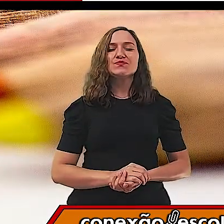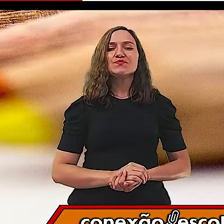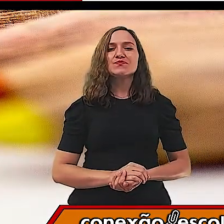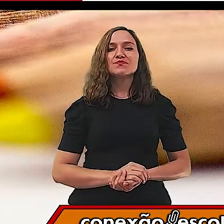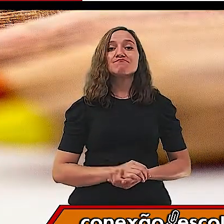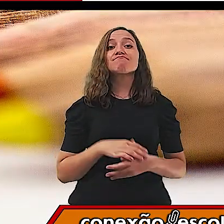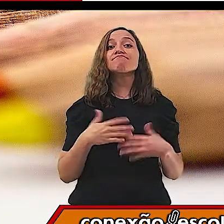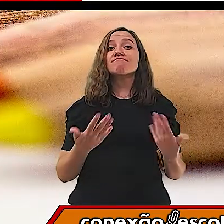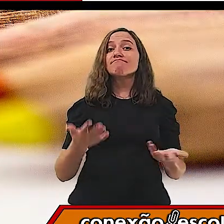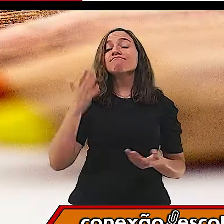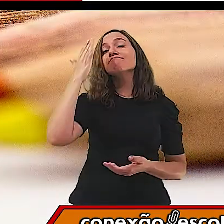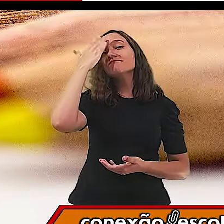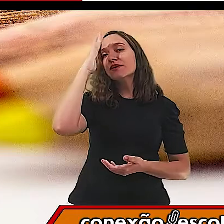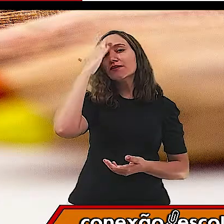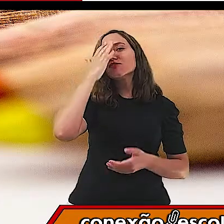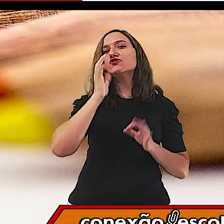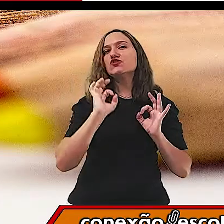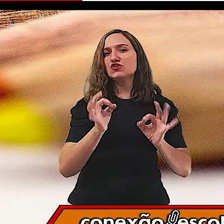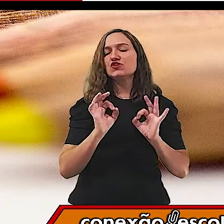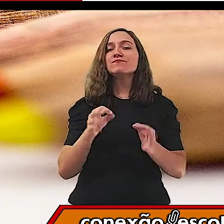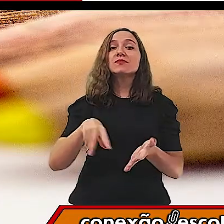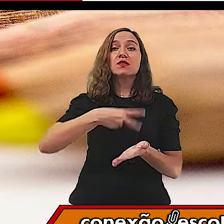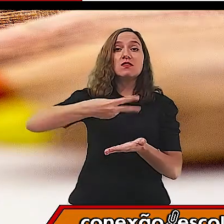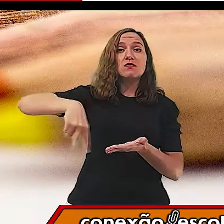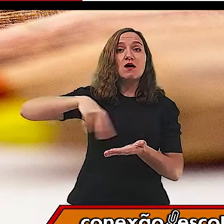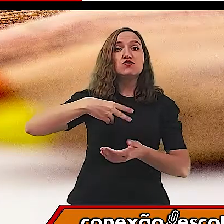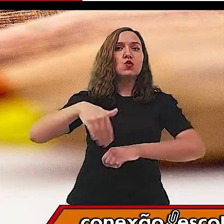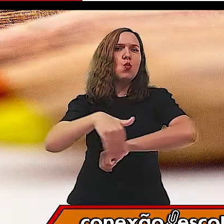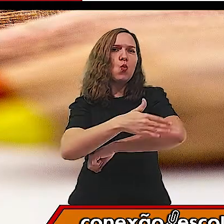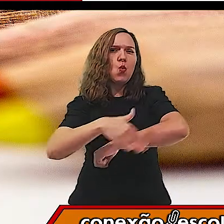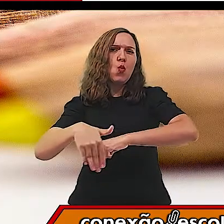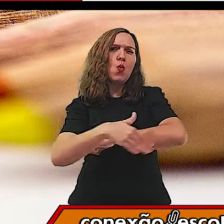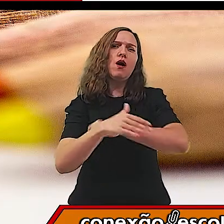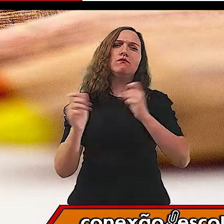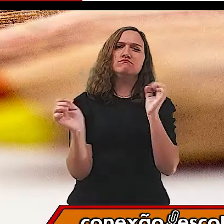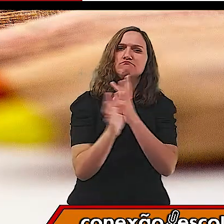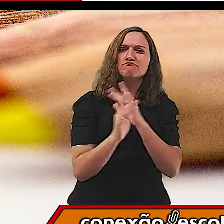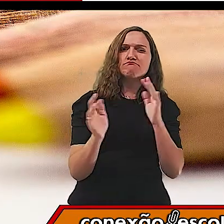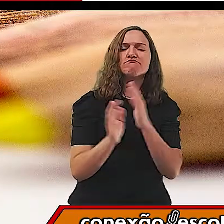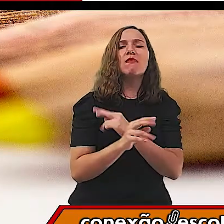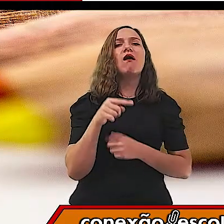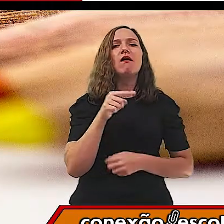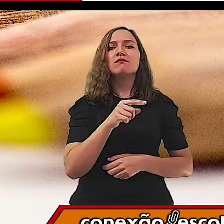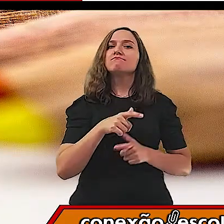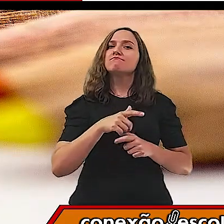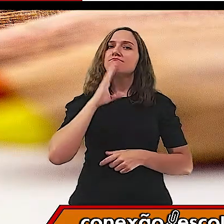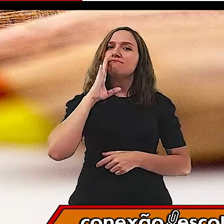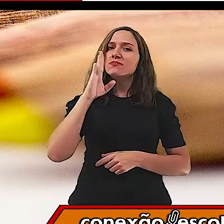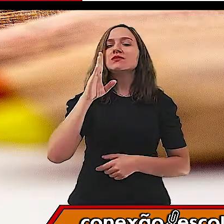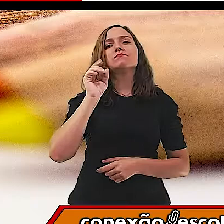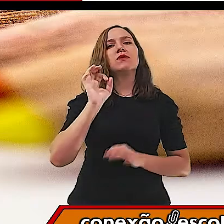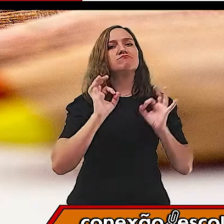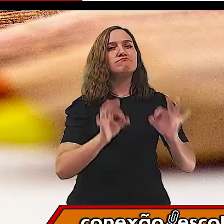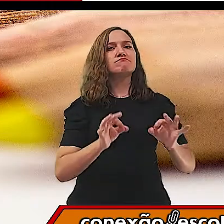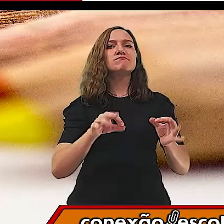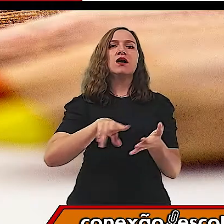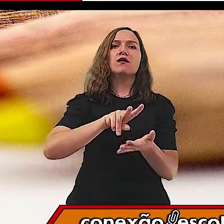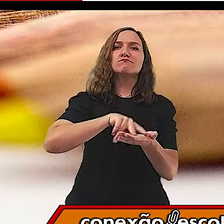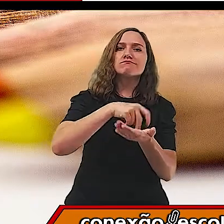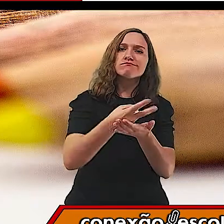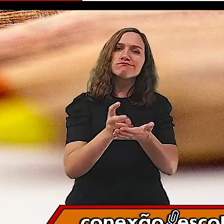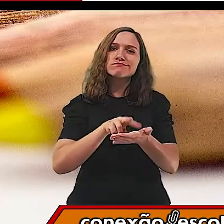Ah, Isabela, então eu entendi. A dança urbana geralmente é nível baixo. Muito bem.